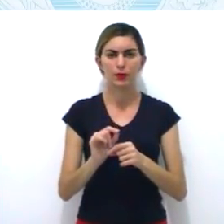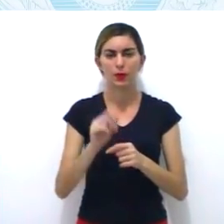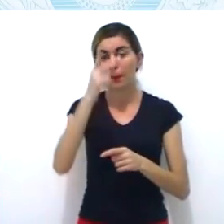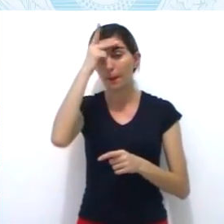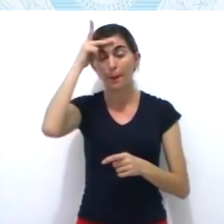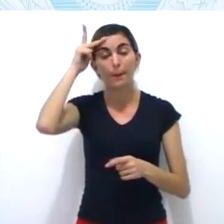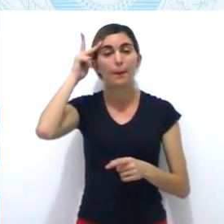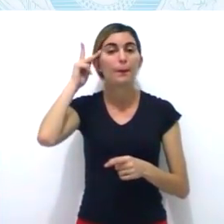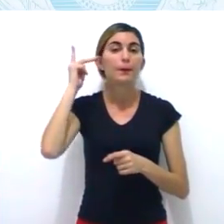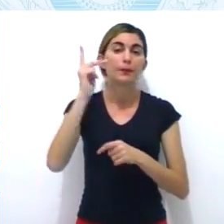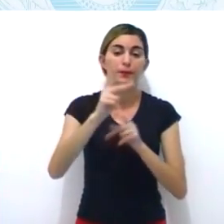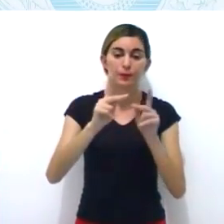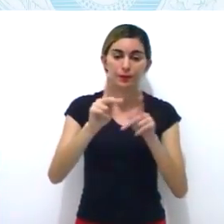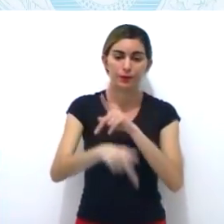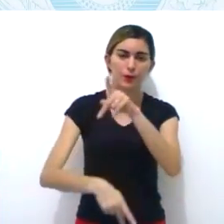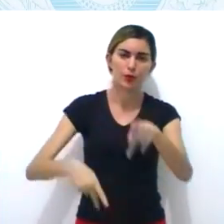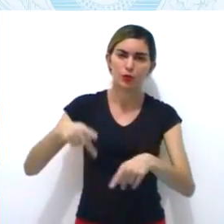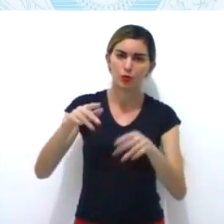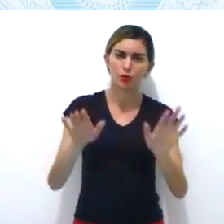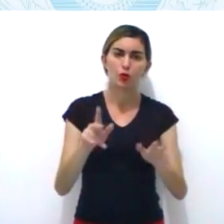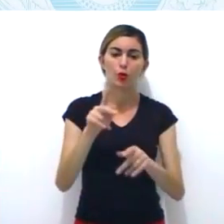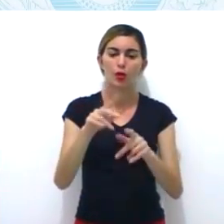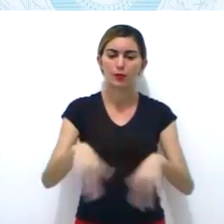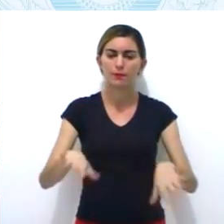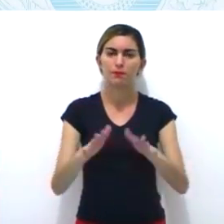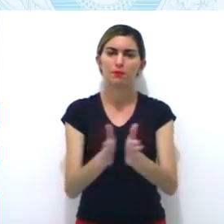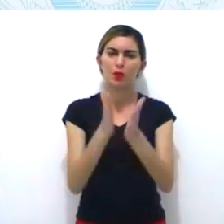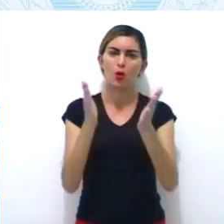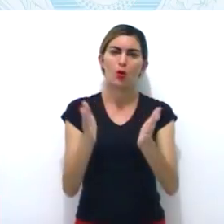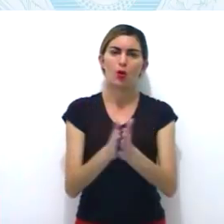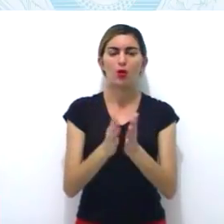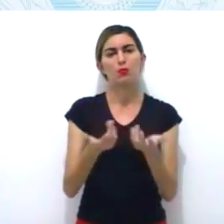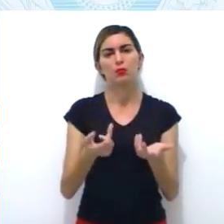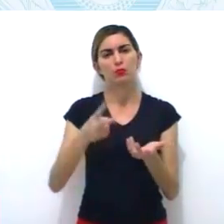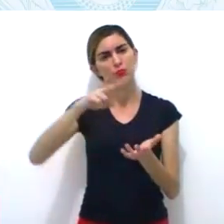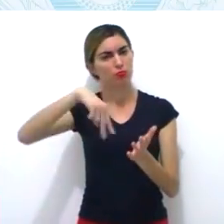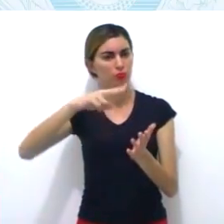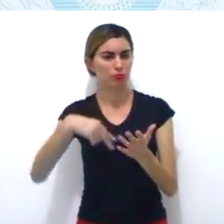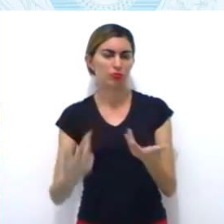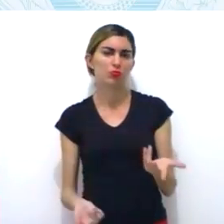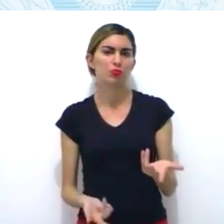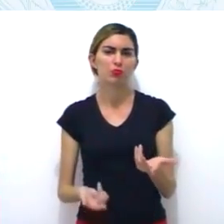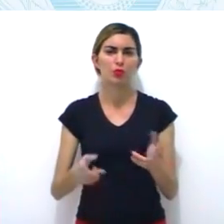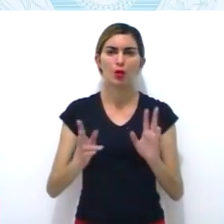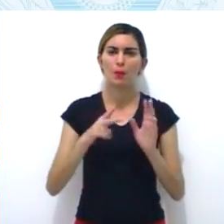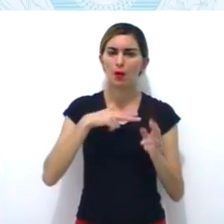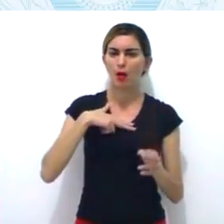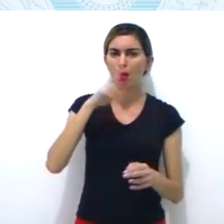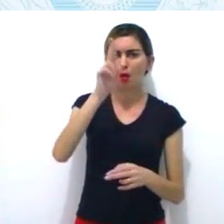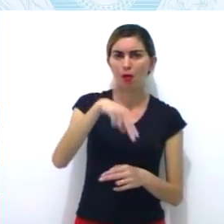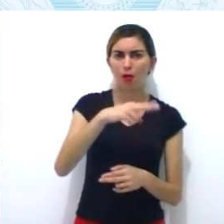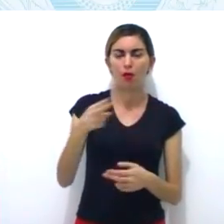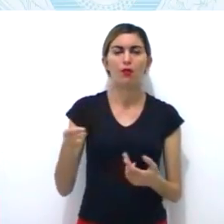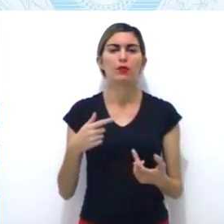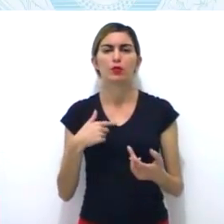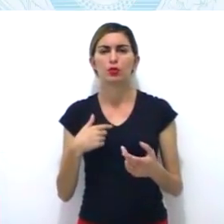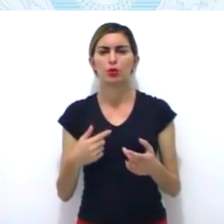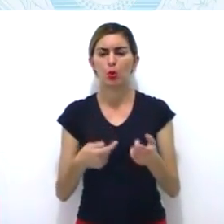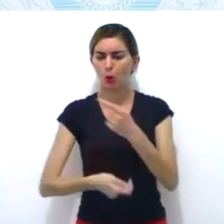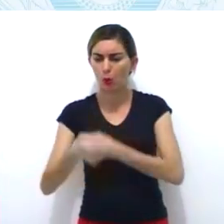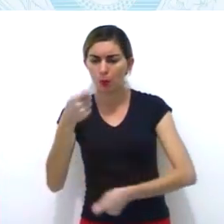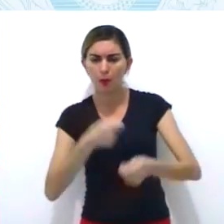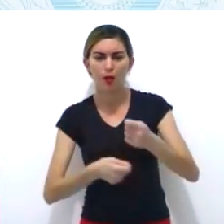pequenos comerciantes, alguns estudados, escravos e ex-escravos. como vocês podem